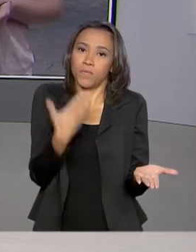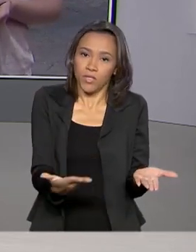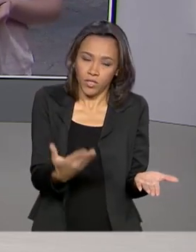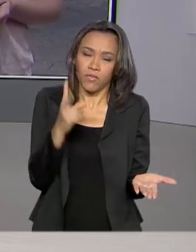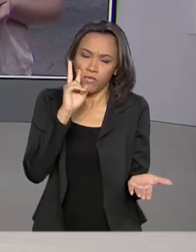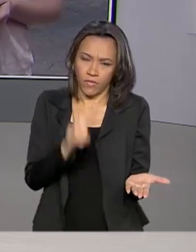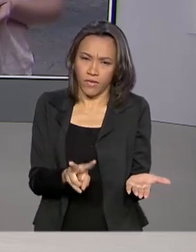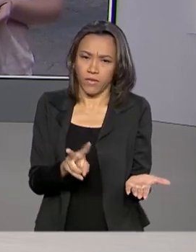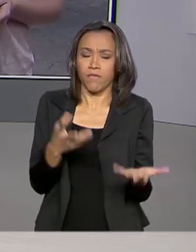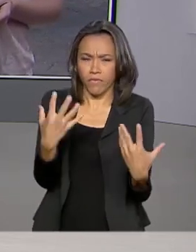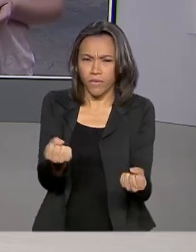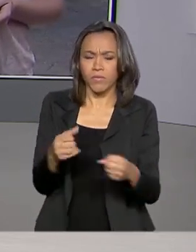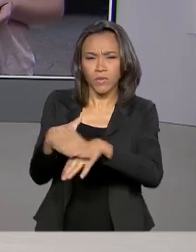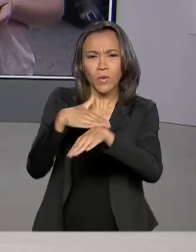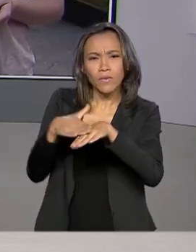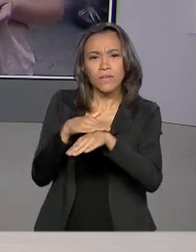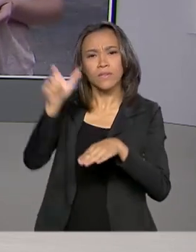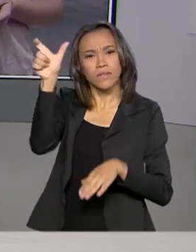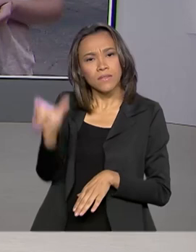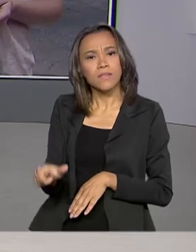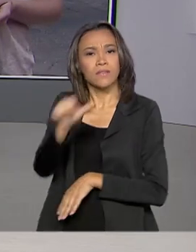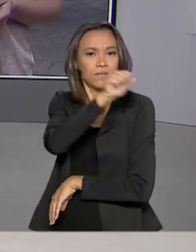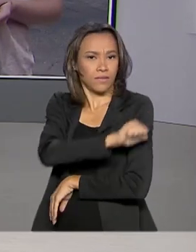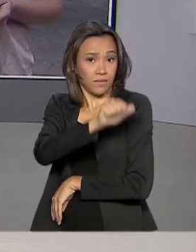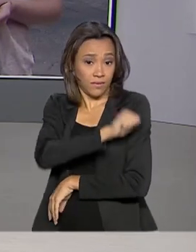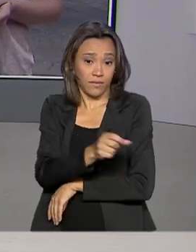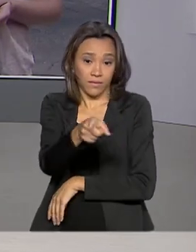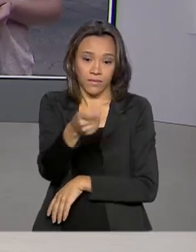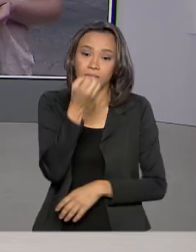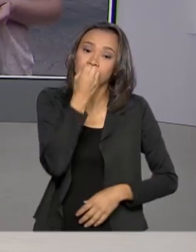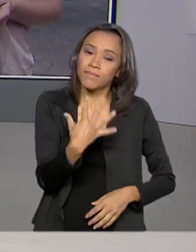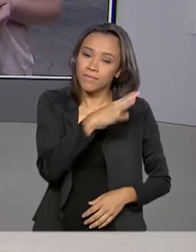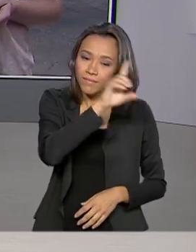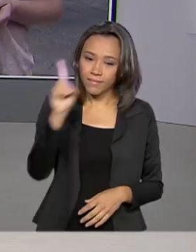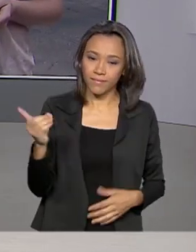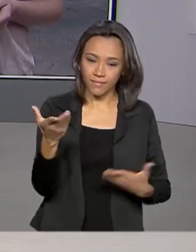Vamos ao Rio de Janeiro conversar com a Alessandra Lago. Alessandra, bom dia pra você.